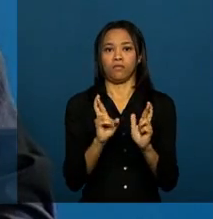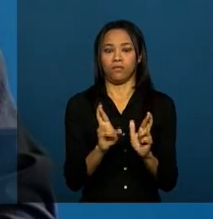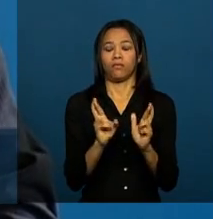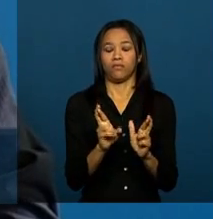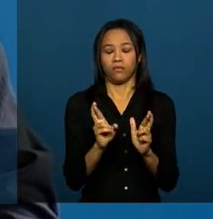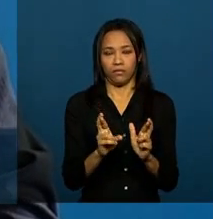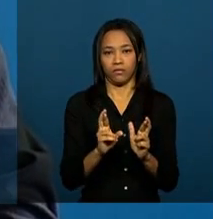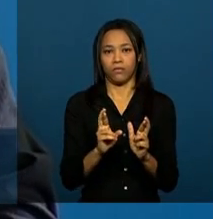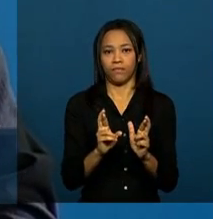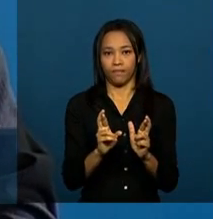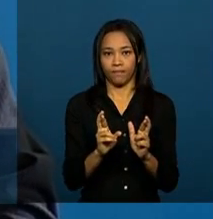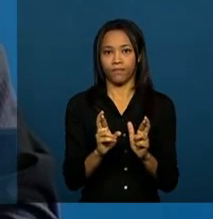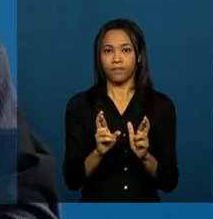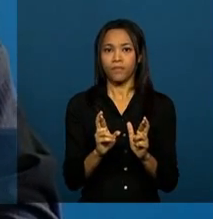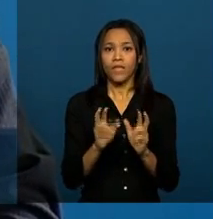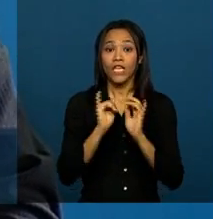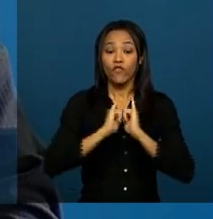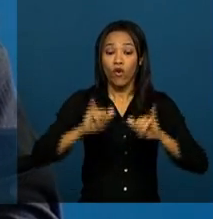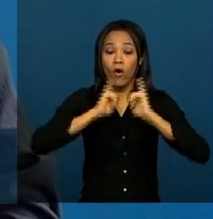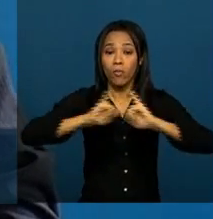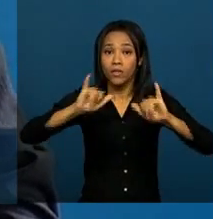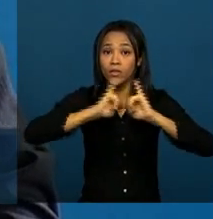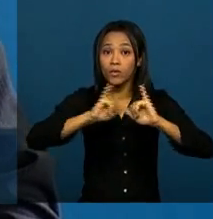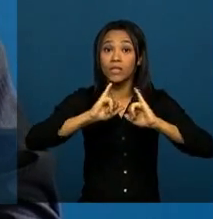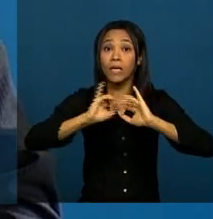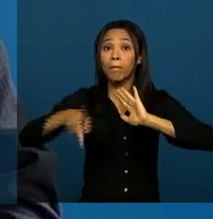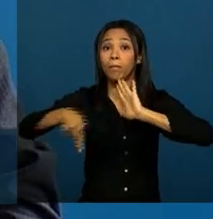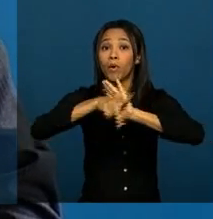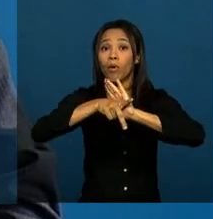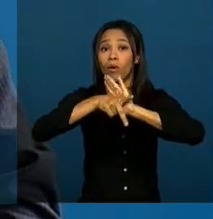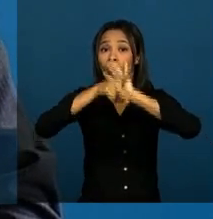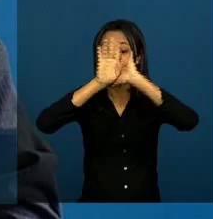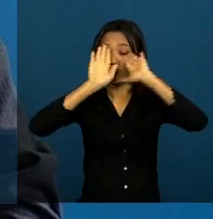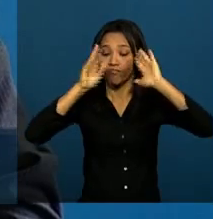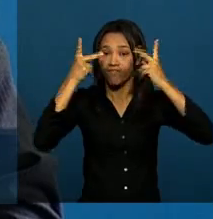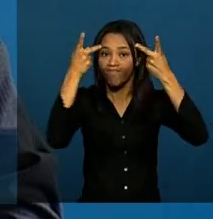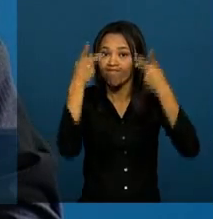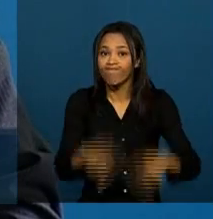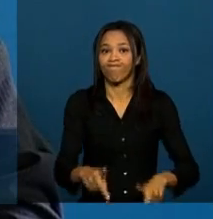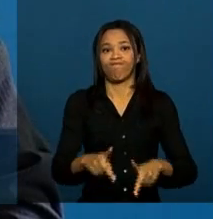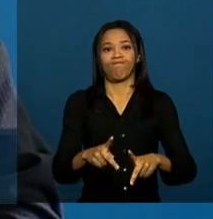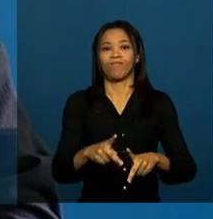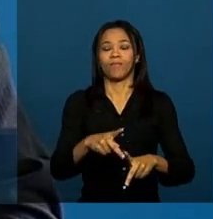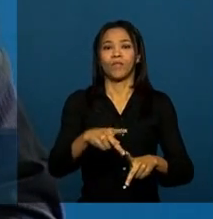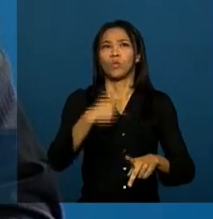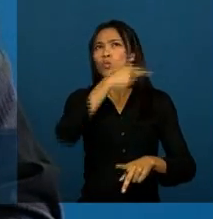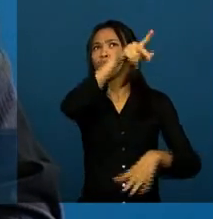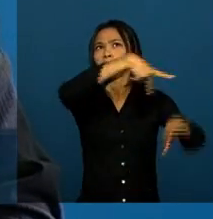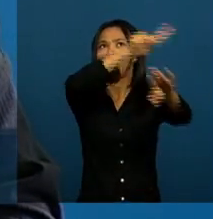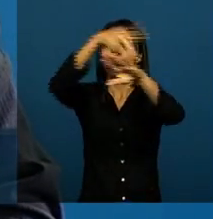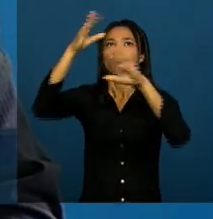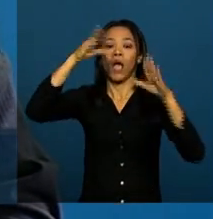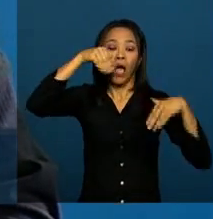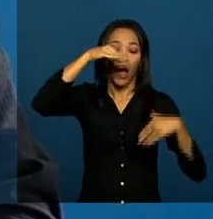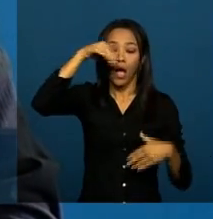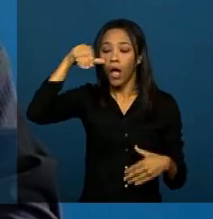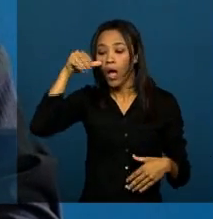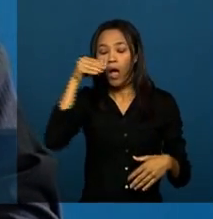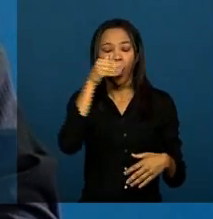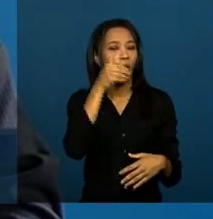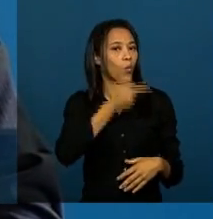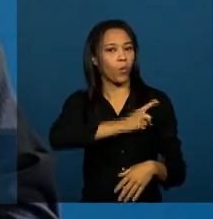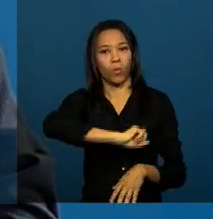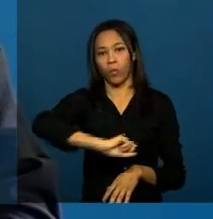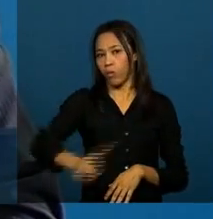respeito às informações de caráter confidencial que cada estado tem para a sua